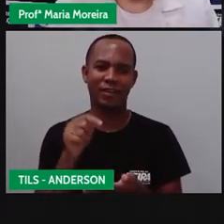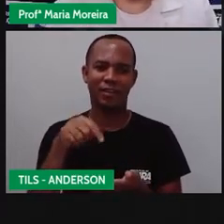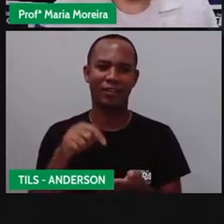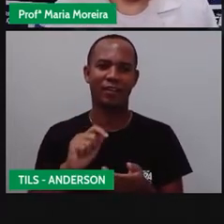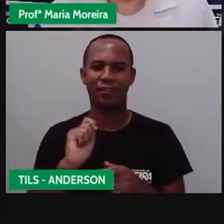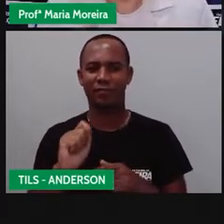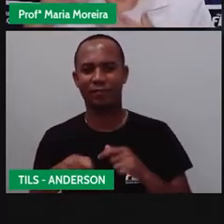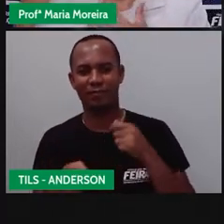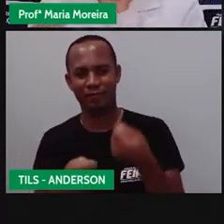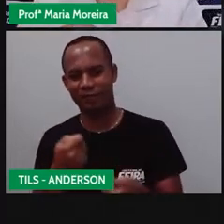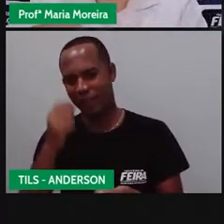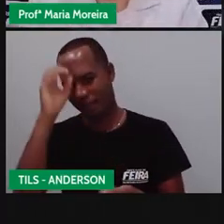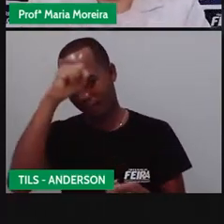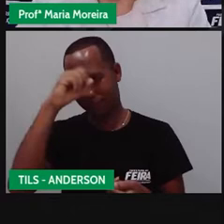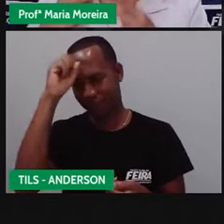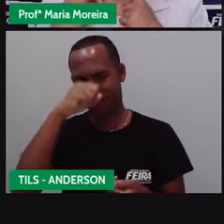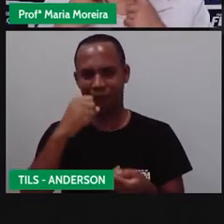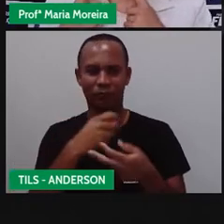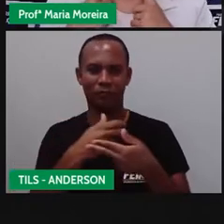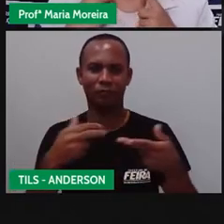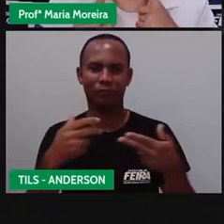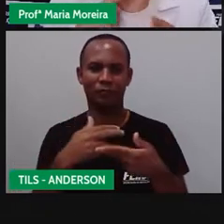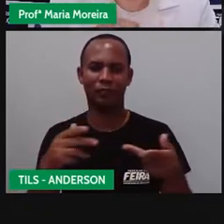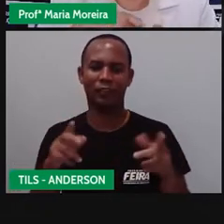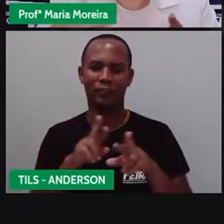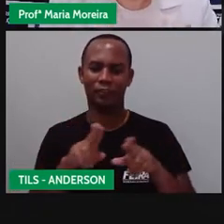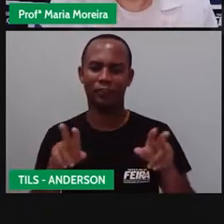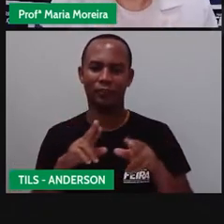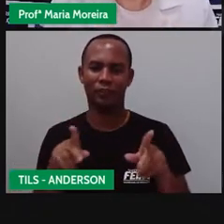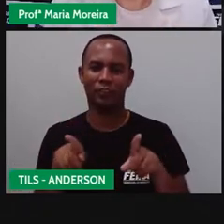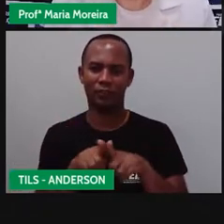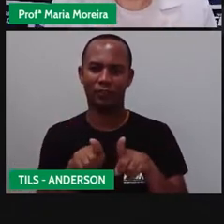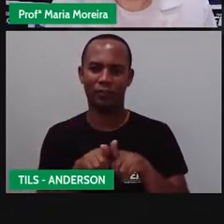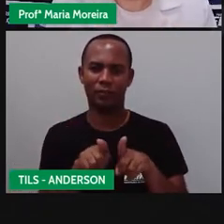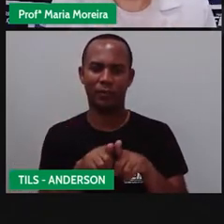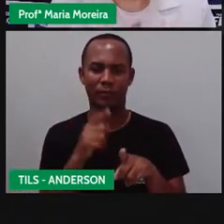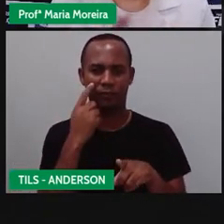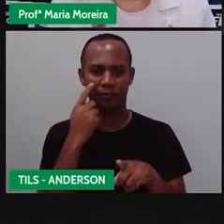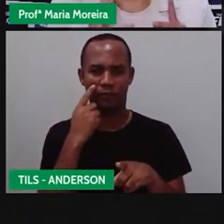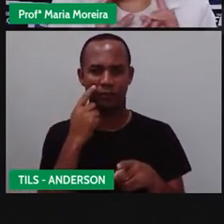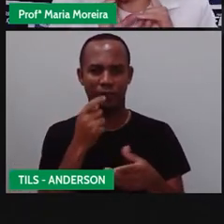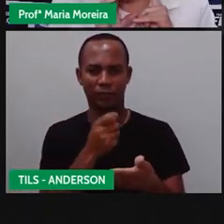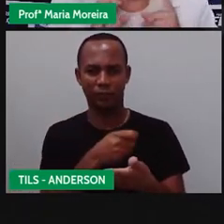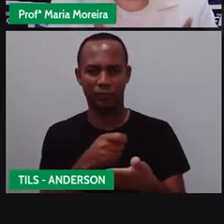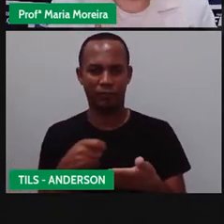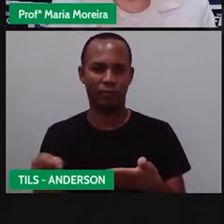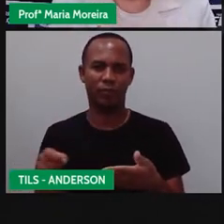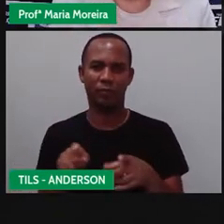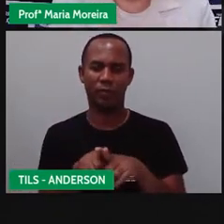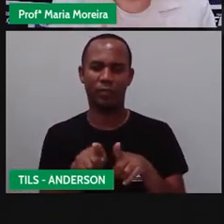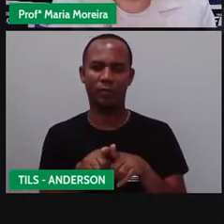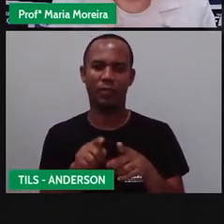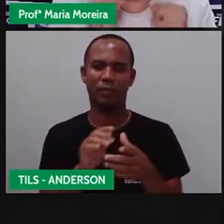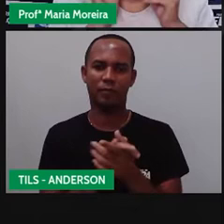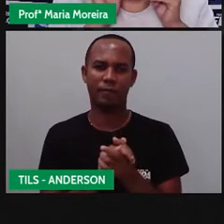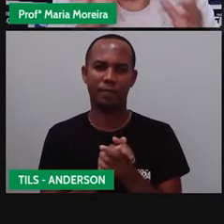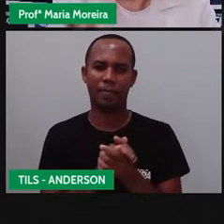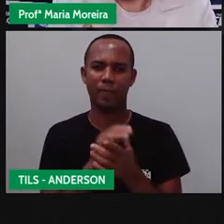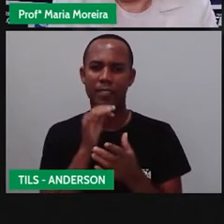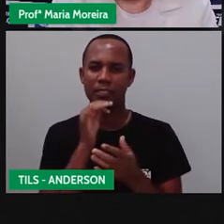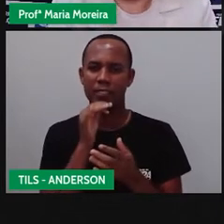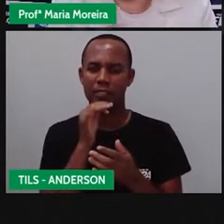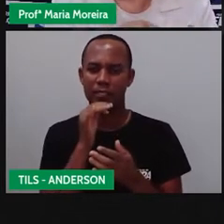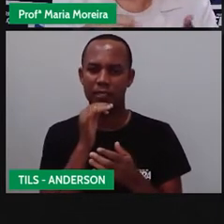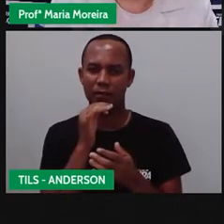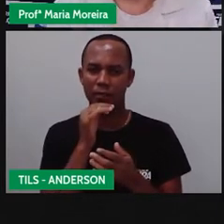representam o quê? Coisas que a gente, geralmente, está o quê? Falando ou escrevendo. Esses símbolos, eles não são falados, né? Isso não tem